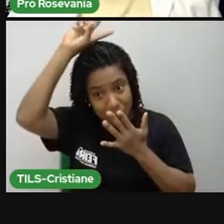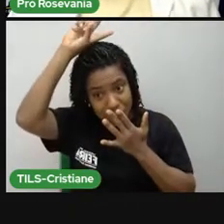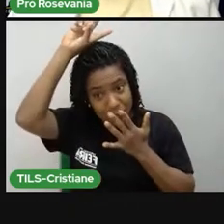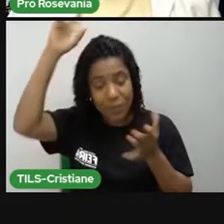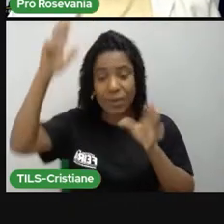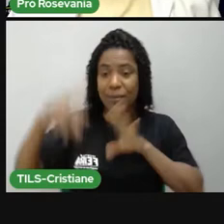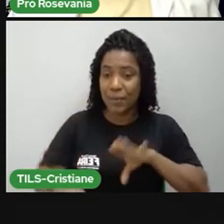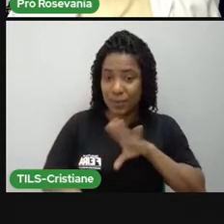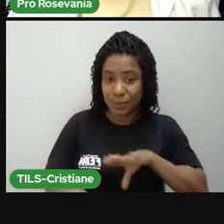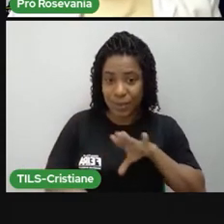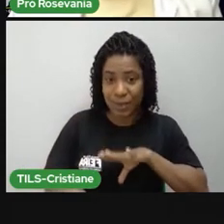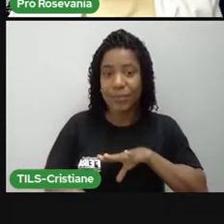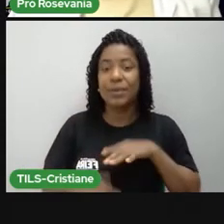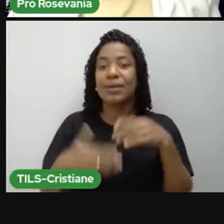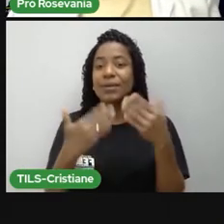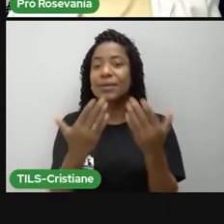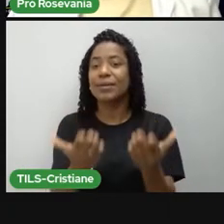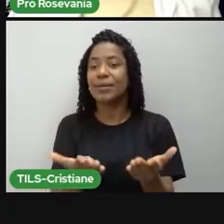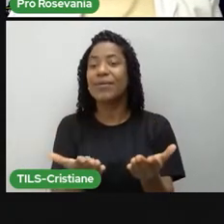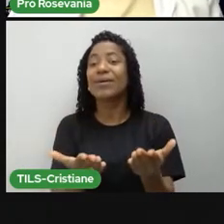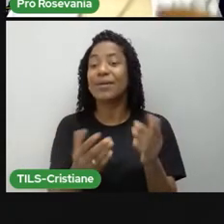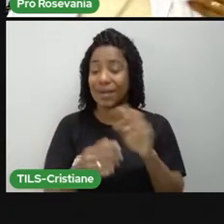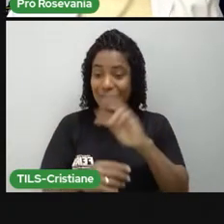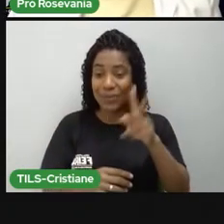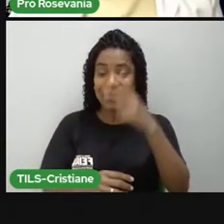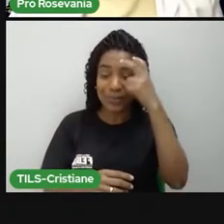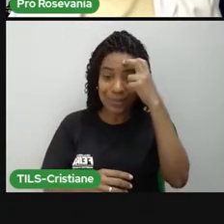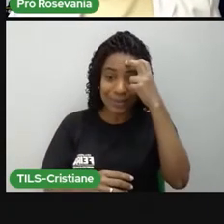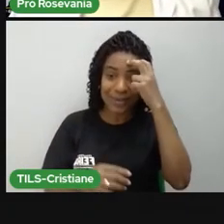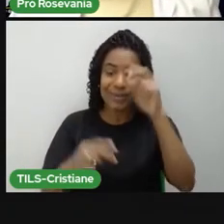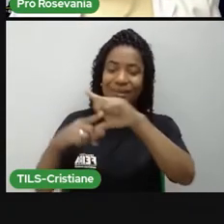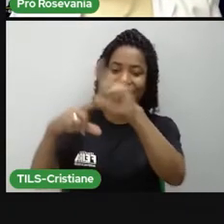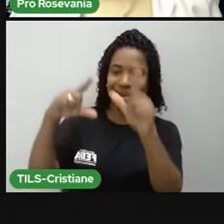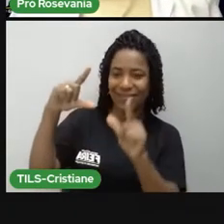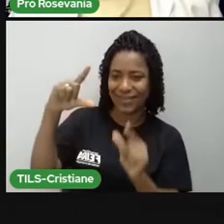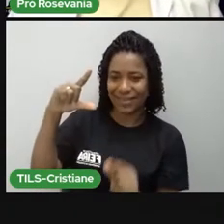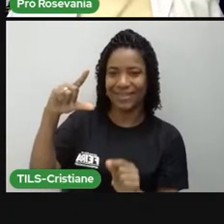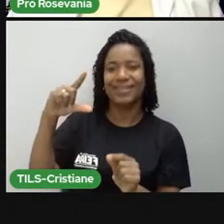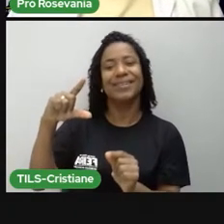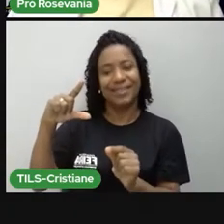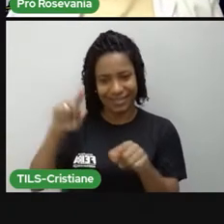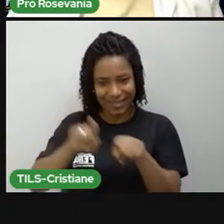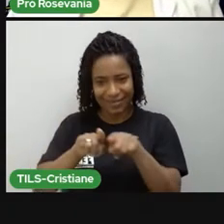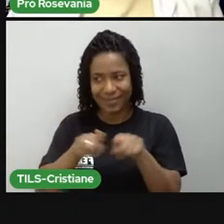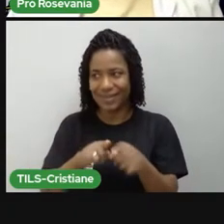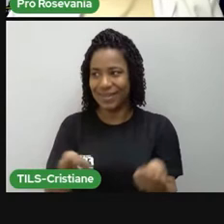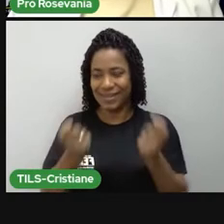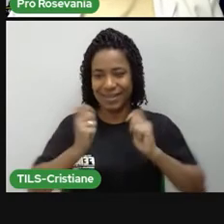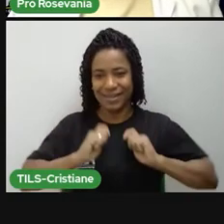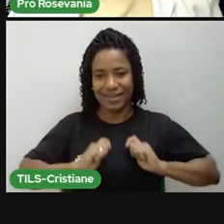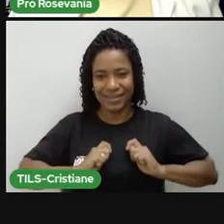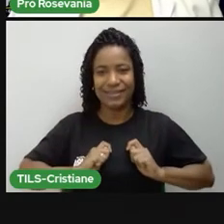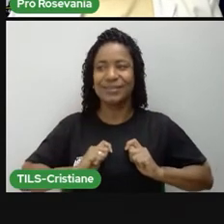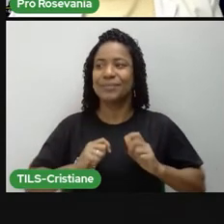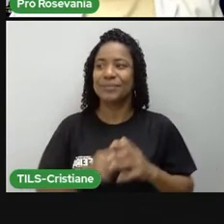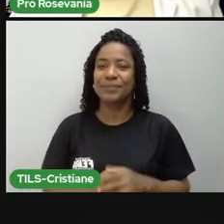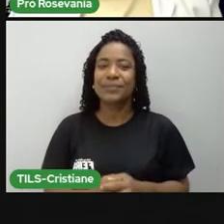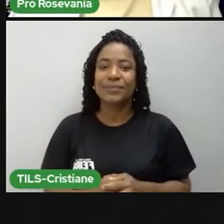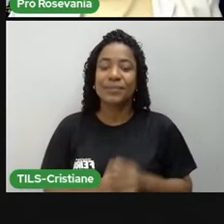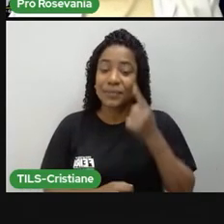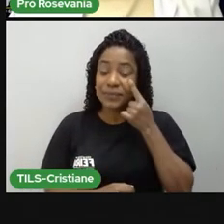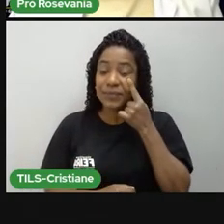portuguesa, aí a gente também vai agregar agora, né, valores da cultura africana. E aí, mais uma vez, a gente vai